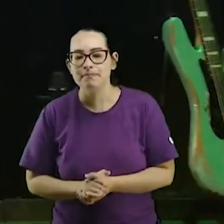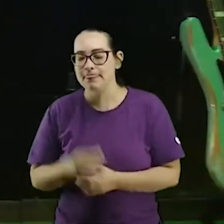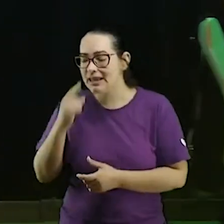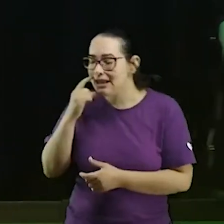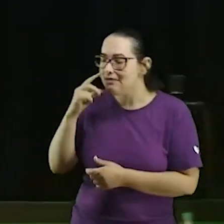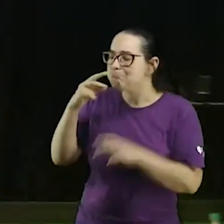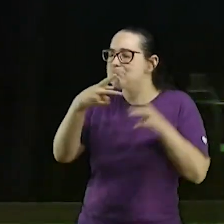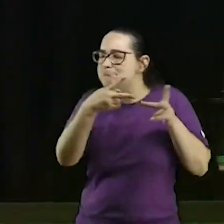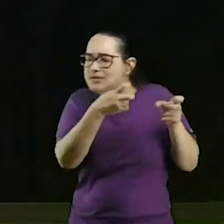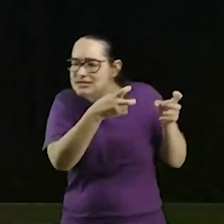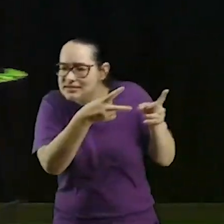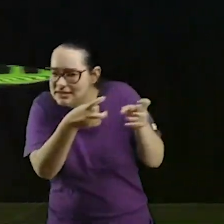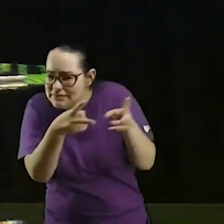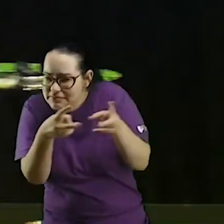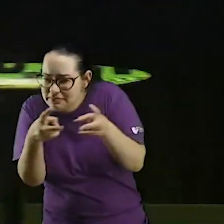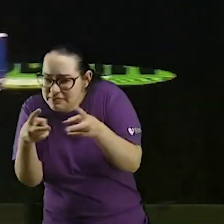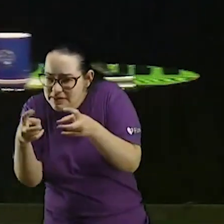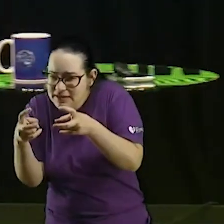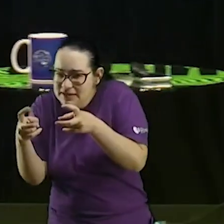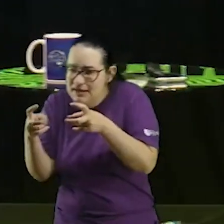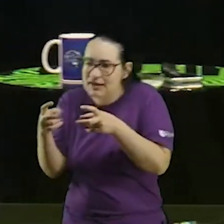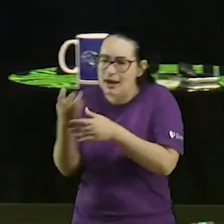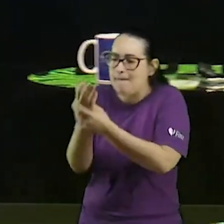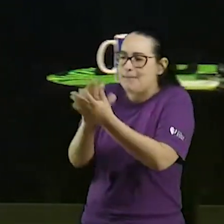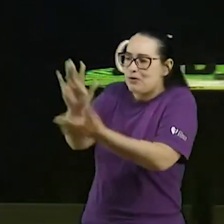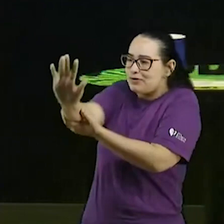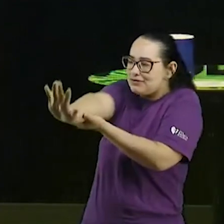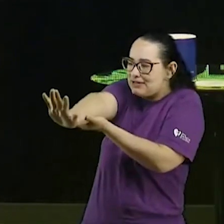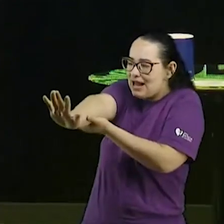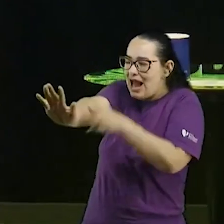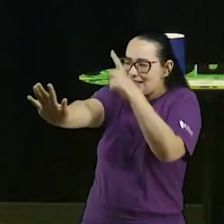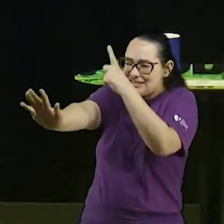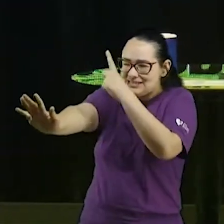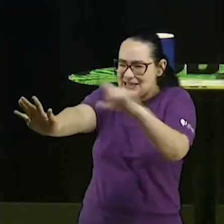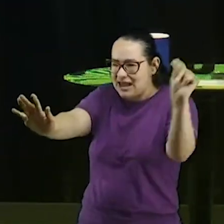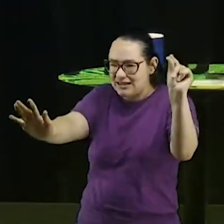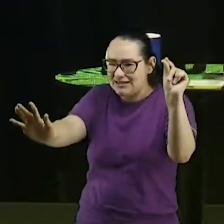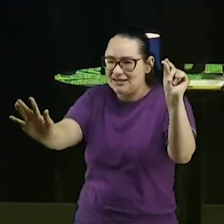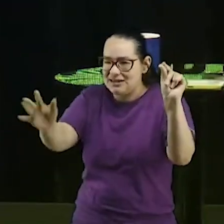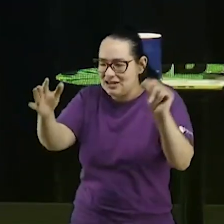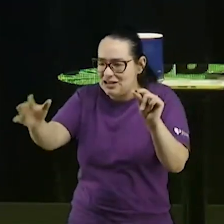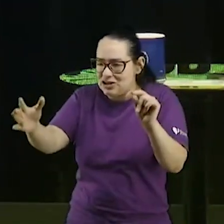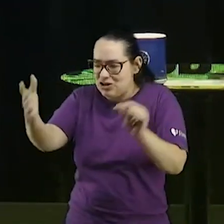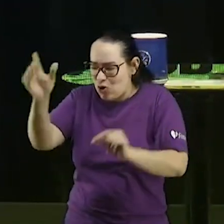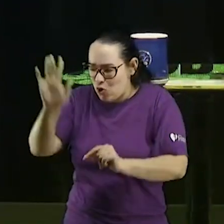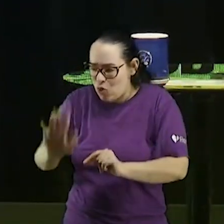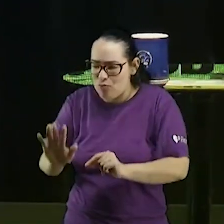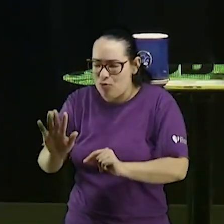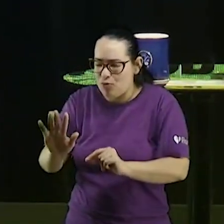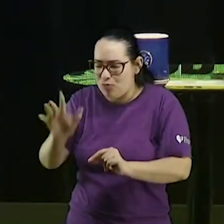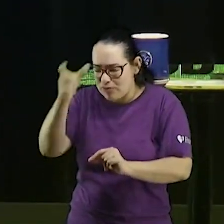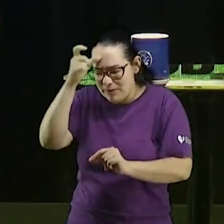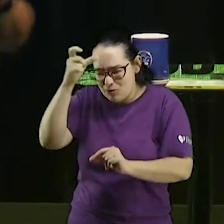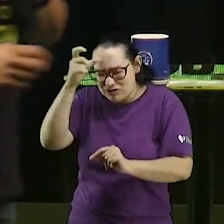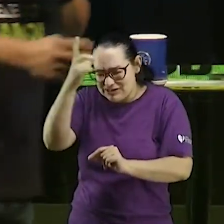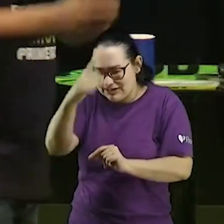fazendo botava a mão na cabeça da Natália e falava sai desse corpo demônio ele não te pertence